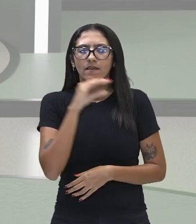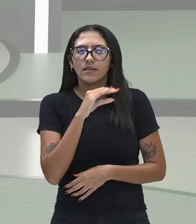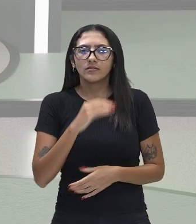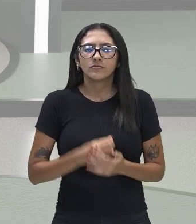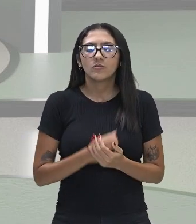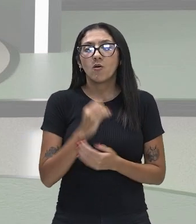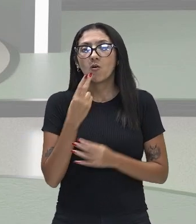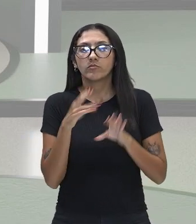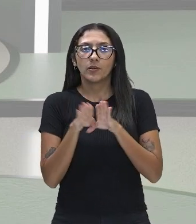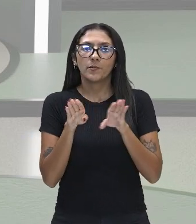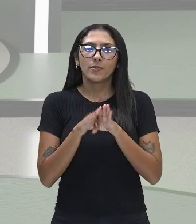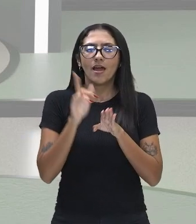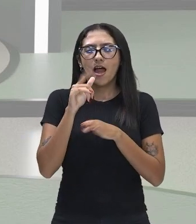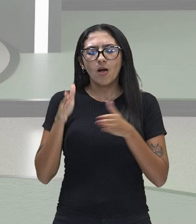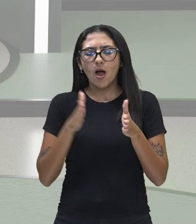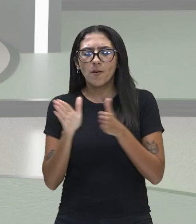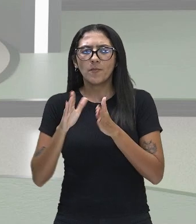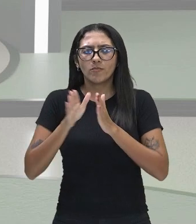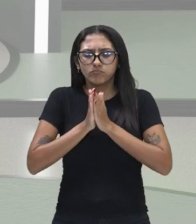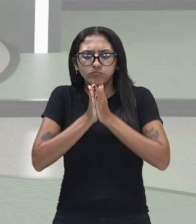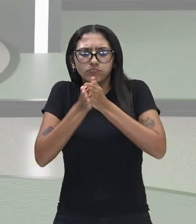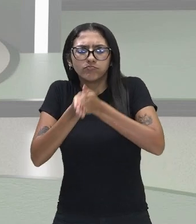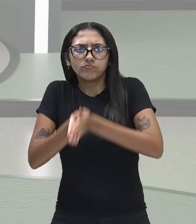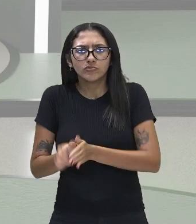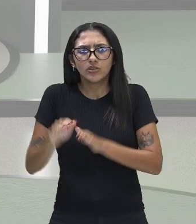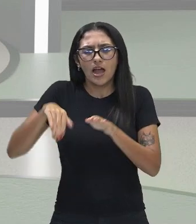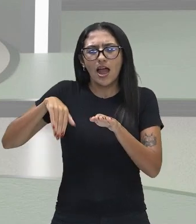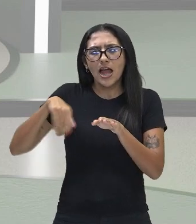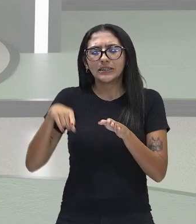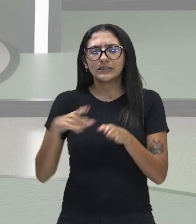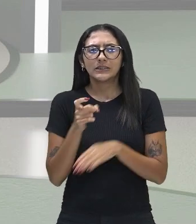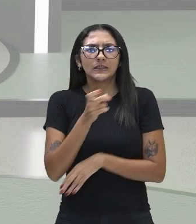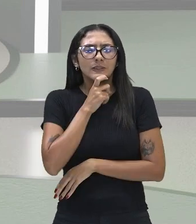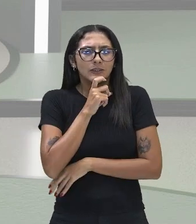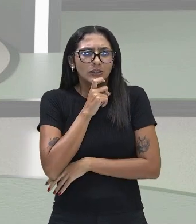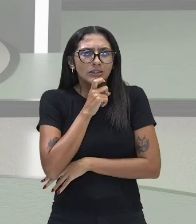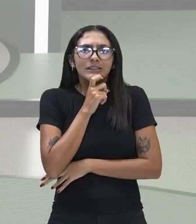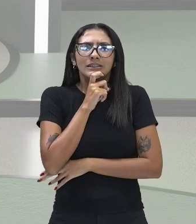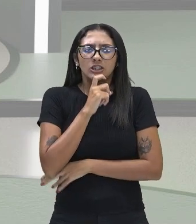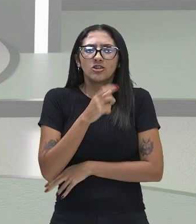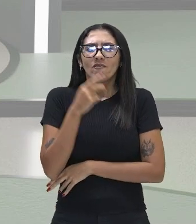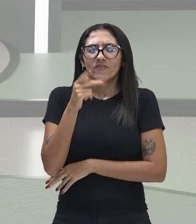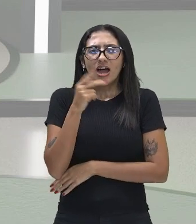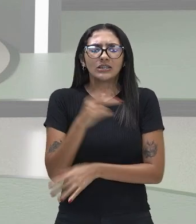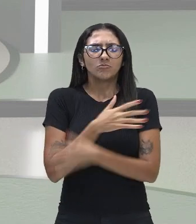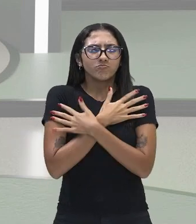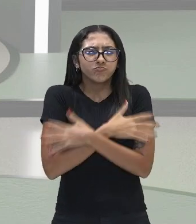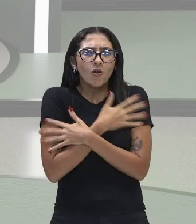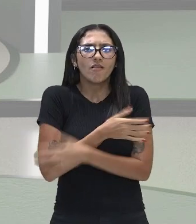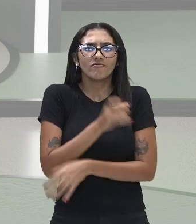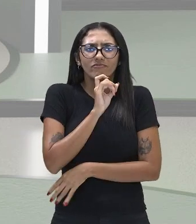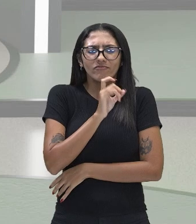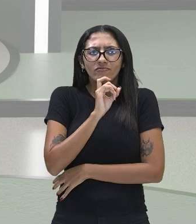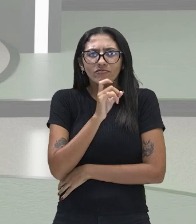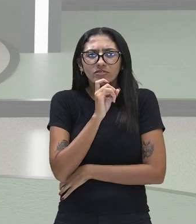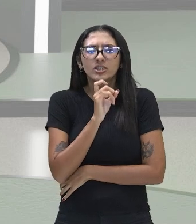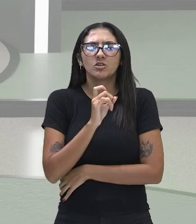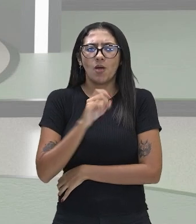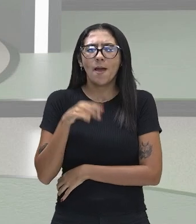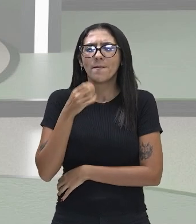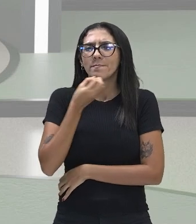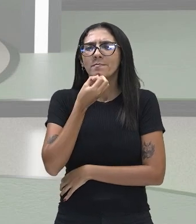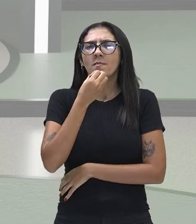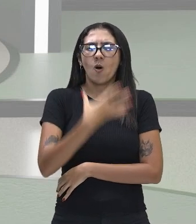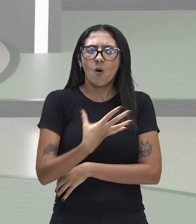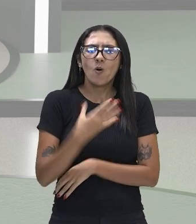mergulhar num igarapé com uma água extremamente gelada. A gente consegue dizer, ah, esse igarapé, a água está muito fria, né? É excelente para tomar